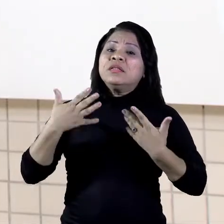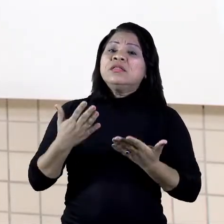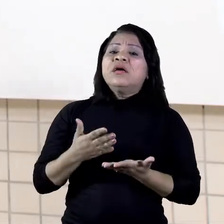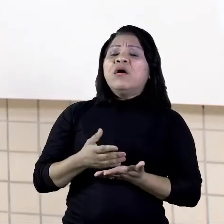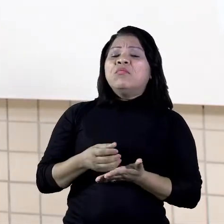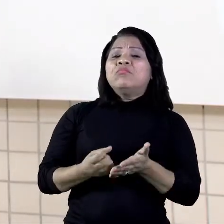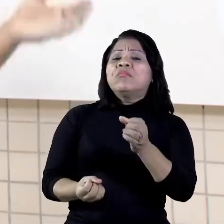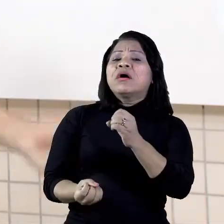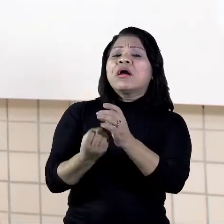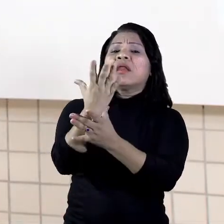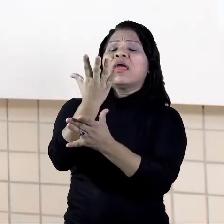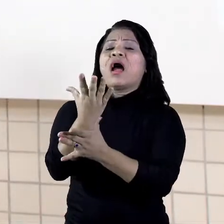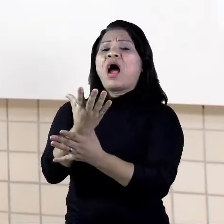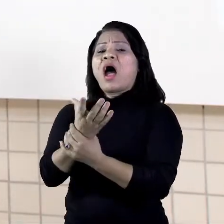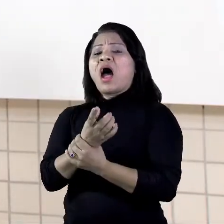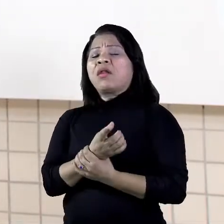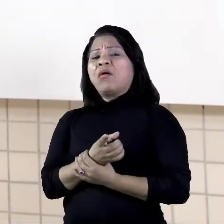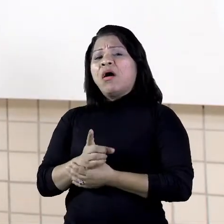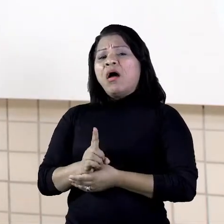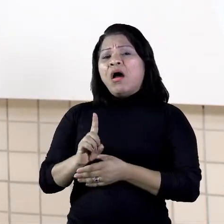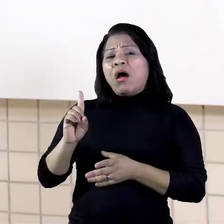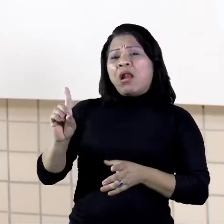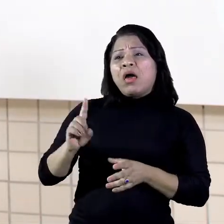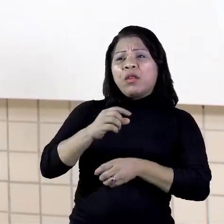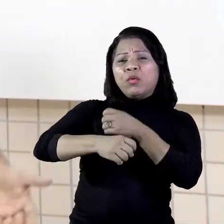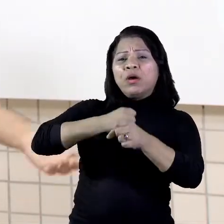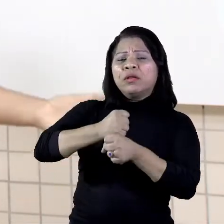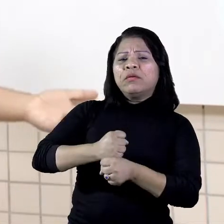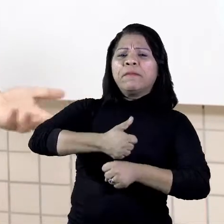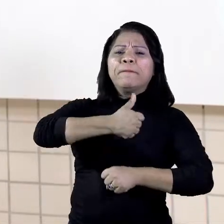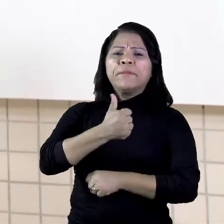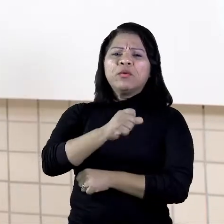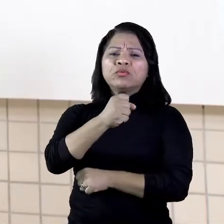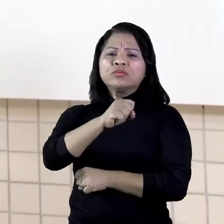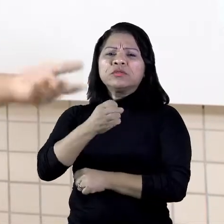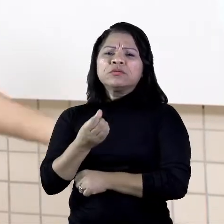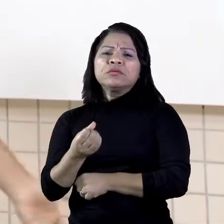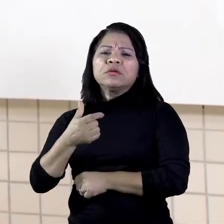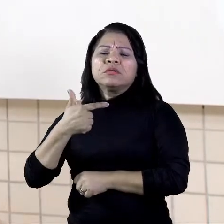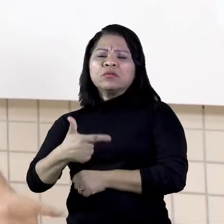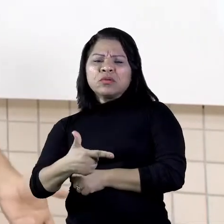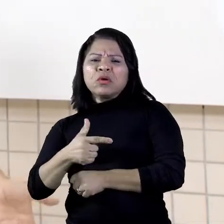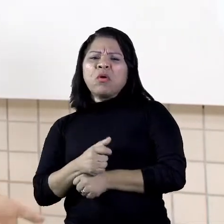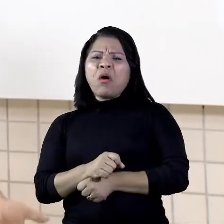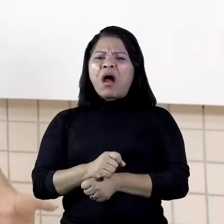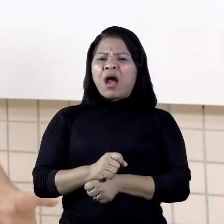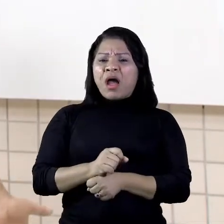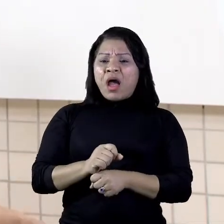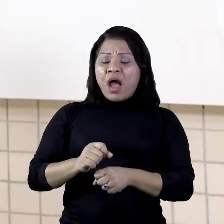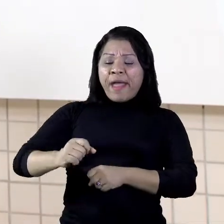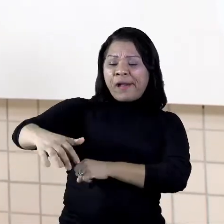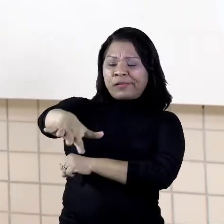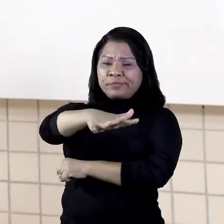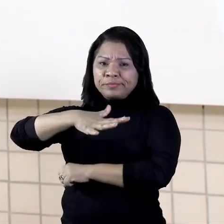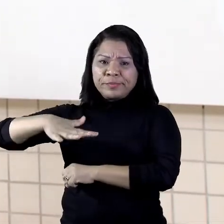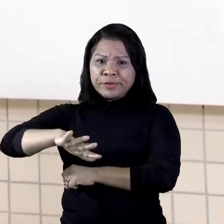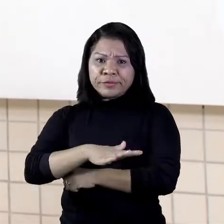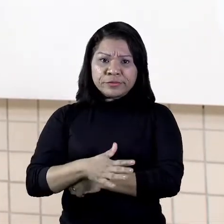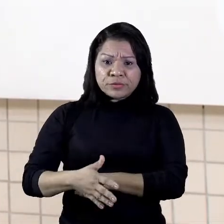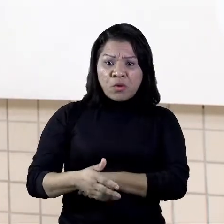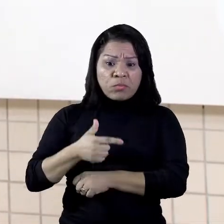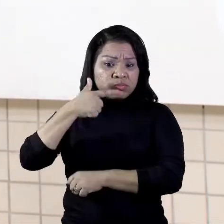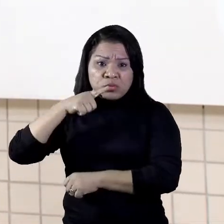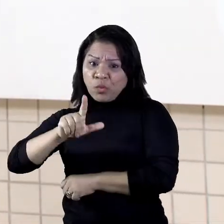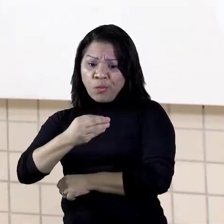hoje quase tudo tem que ser feito de plástico e praticamente a humanidade não sabe mais viver sem o plástico.